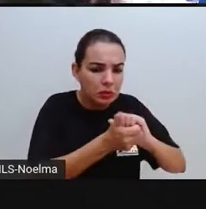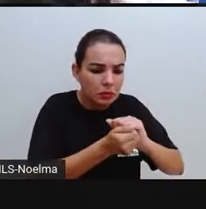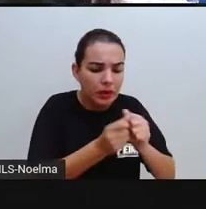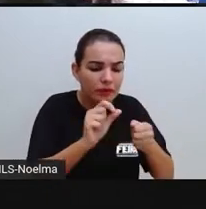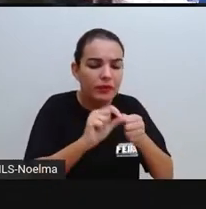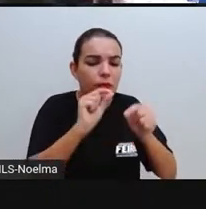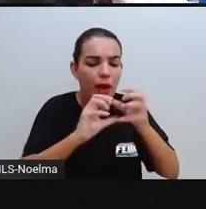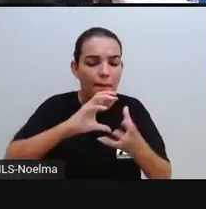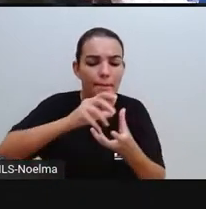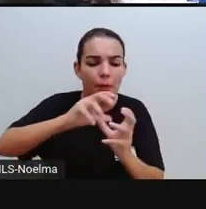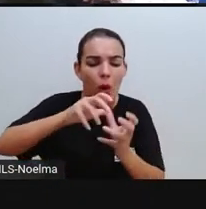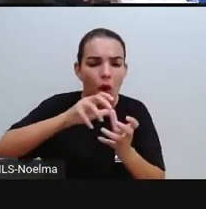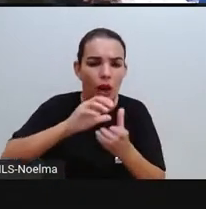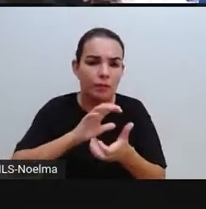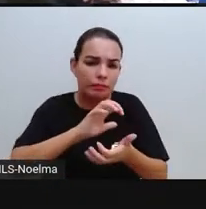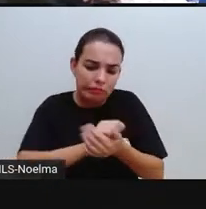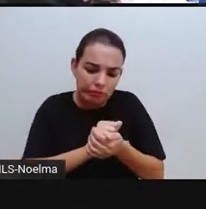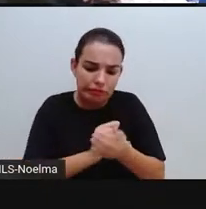uma bolinha.